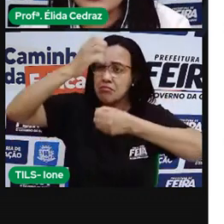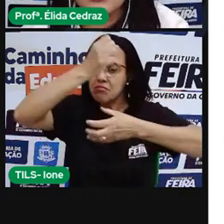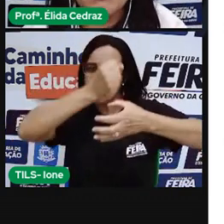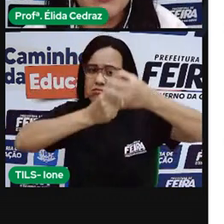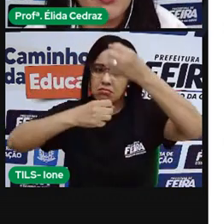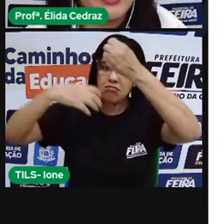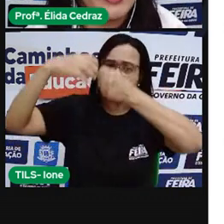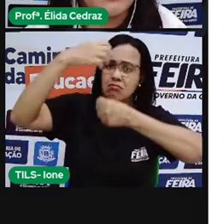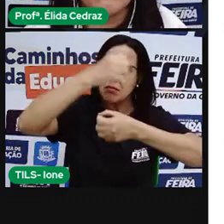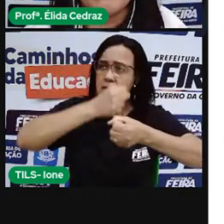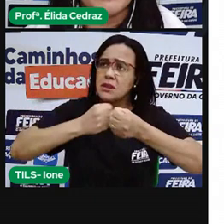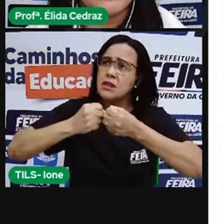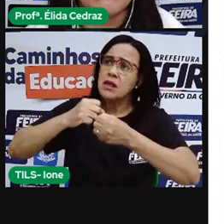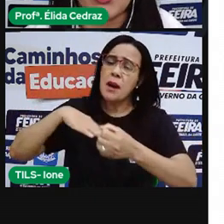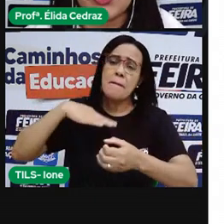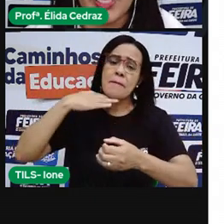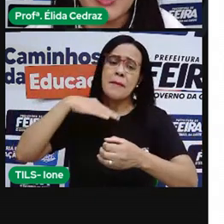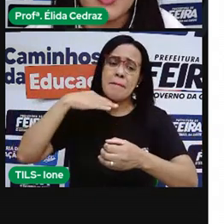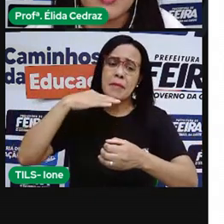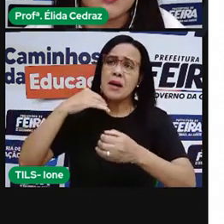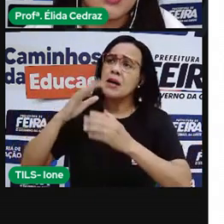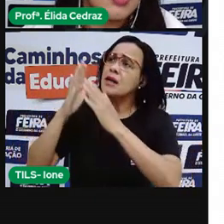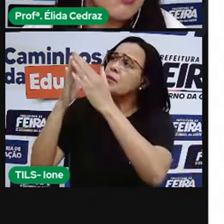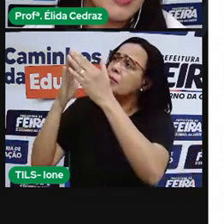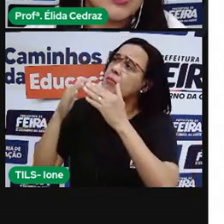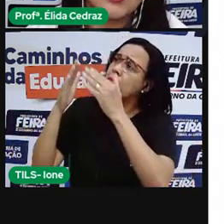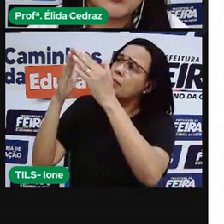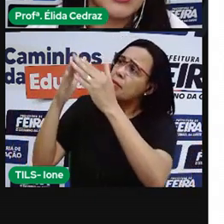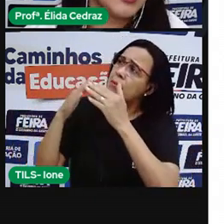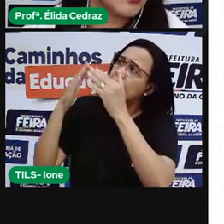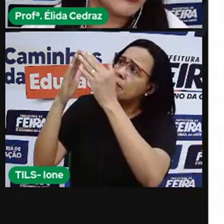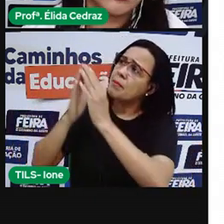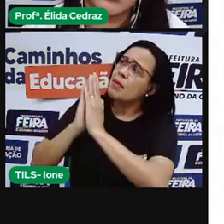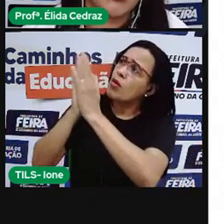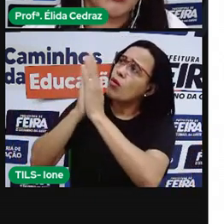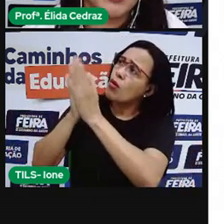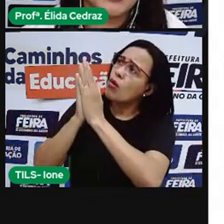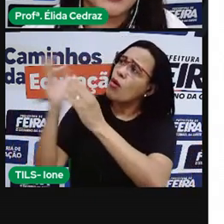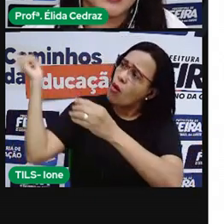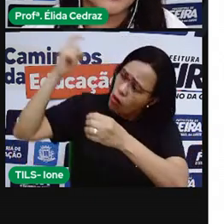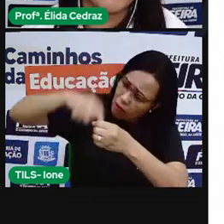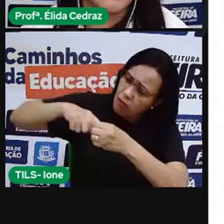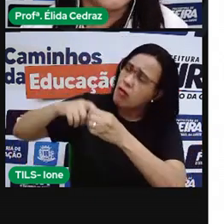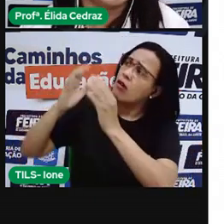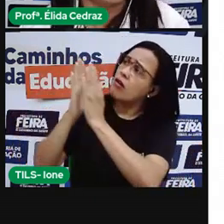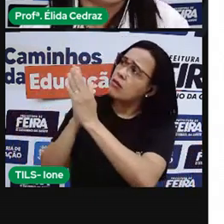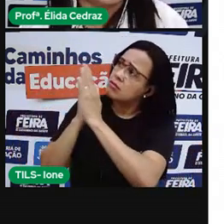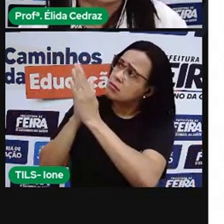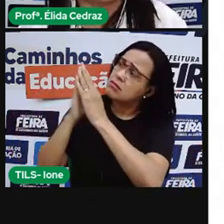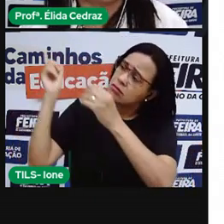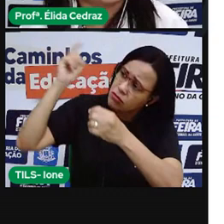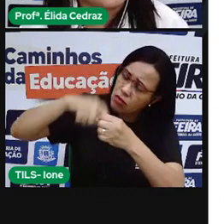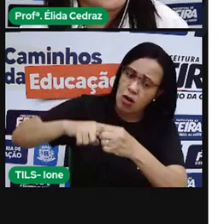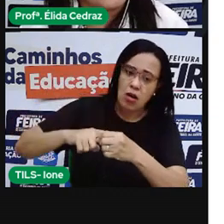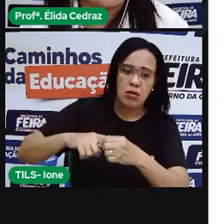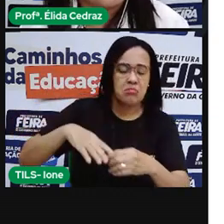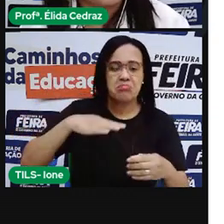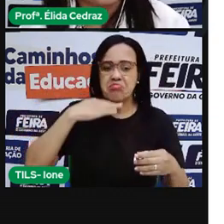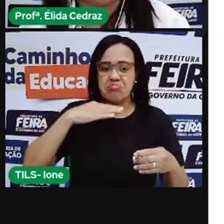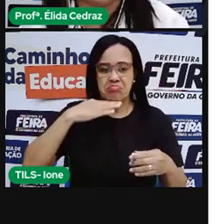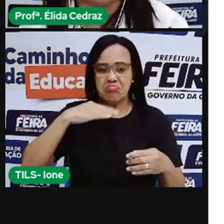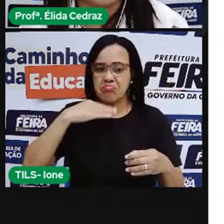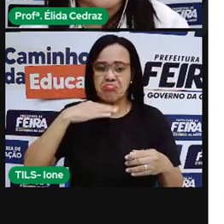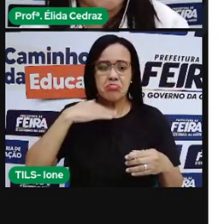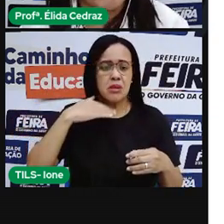e imploraram para que voltassem. Mas os meninos não obedeceram e elas decidiram